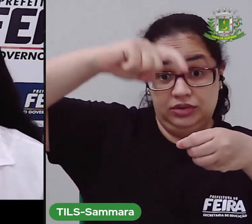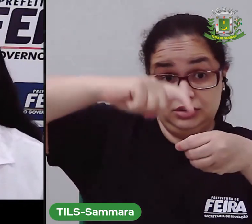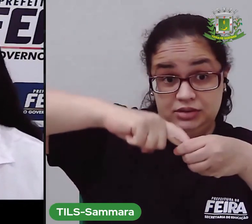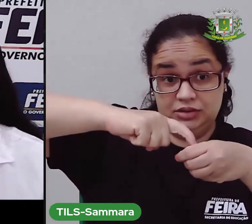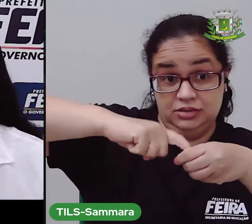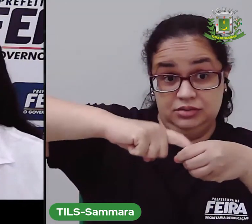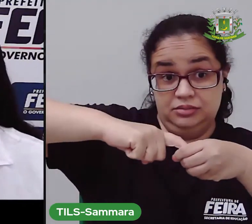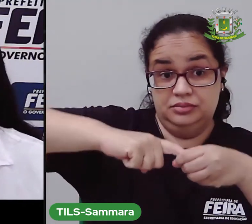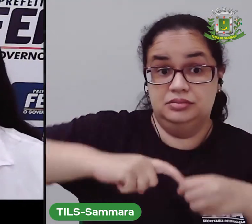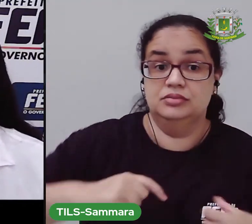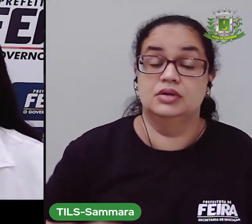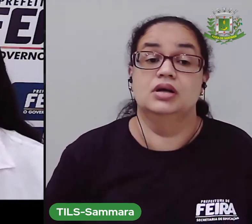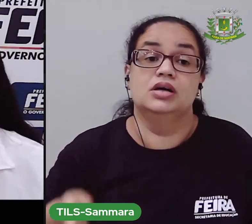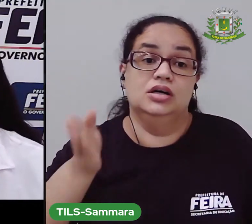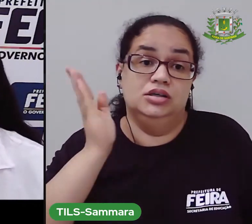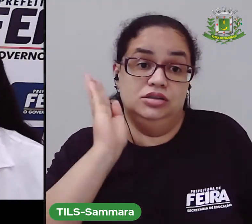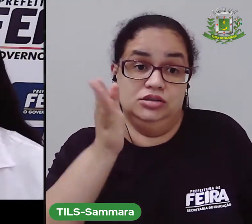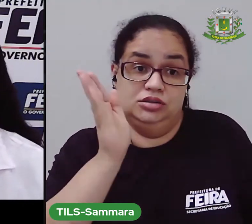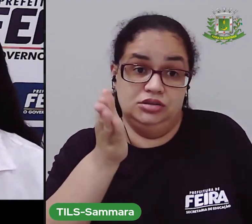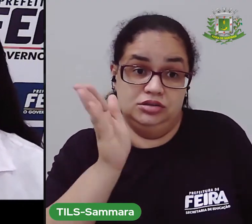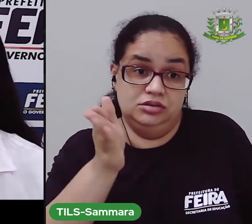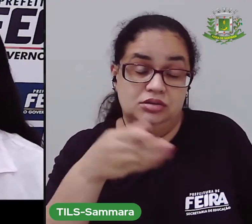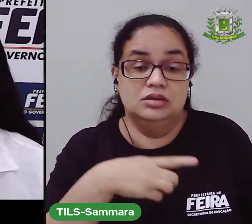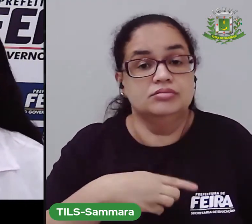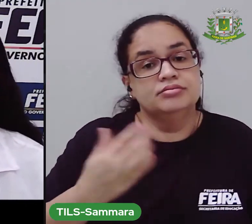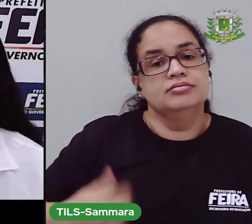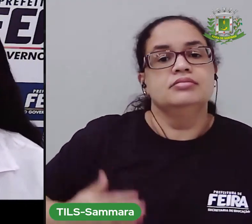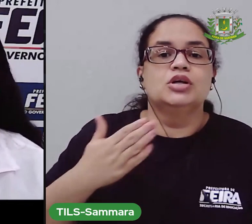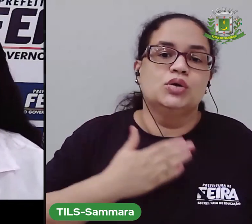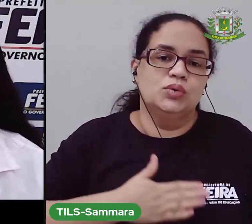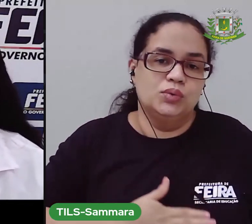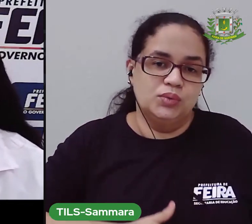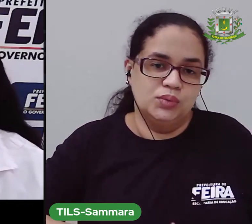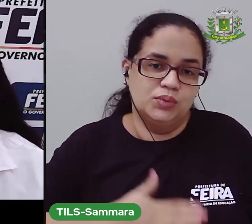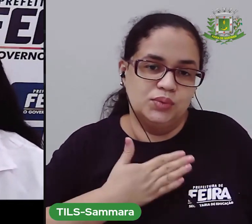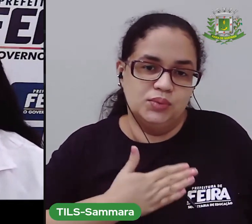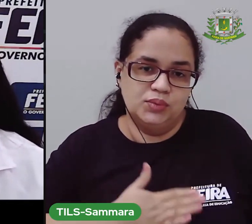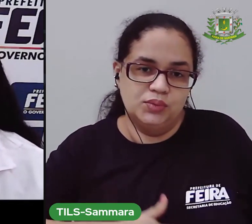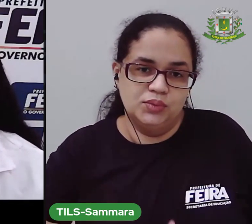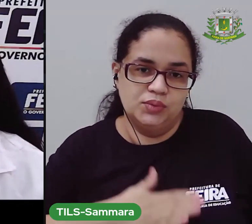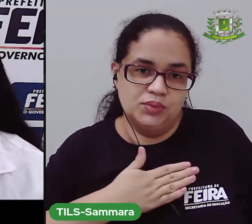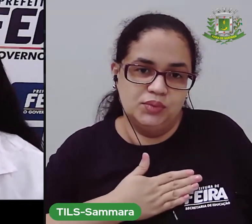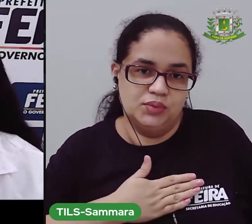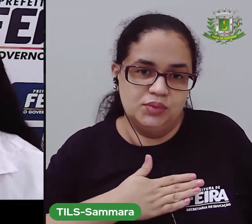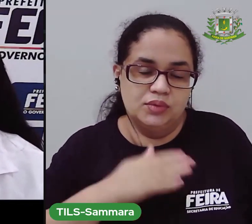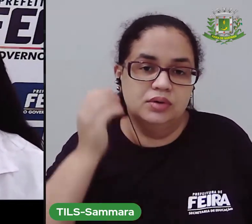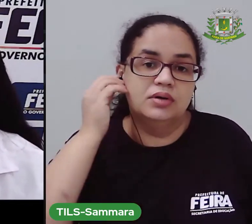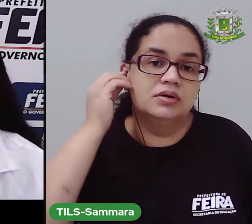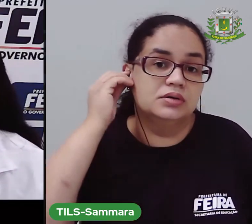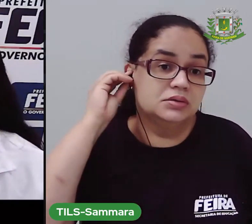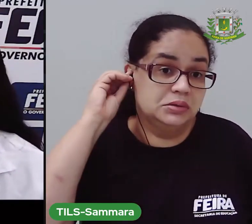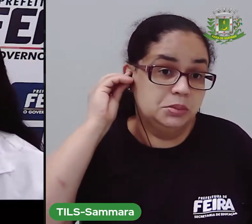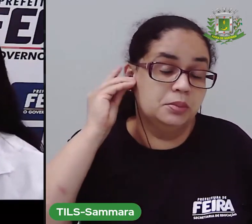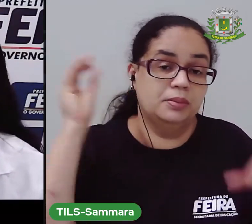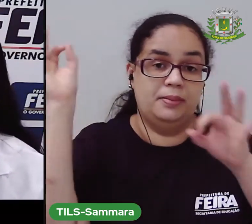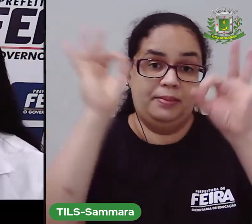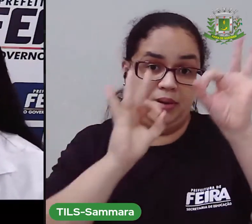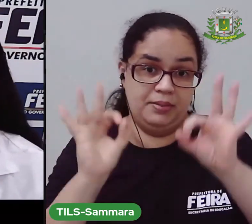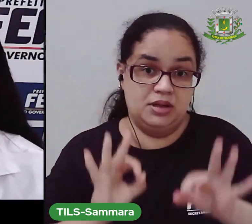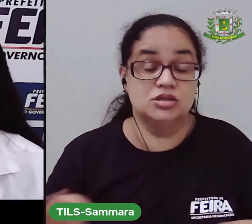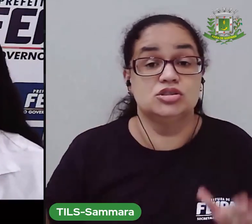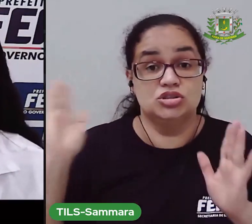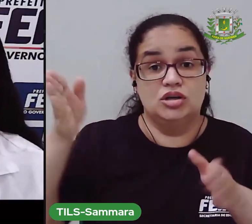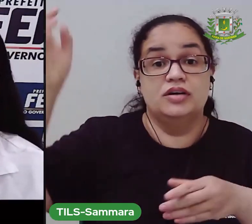Voltamos! Já tá aí descansado, né? Então se prepara que a gente já voltou